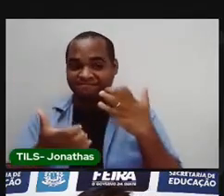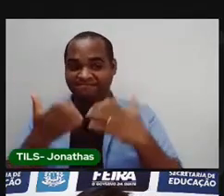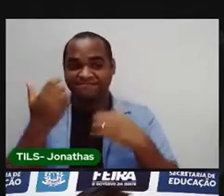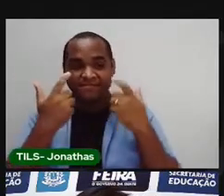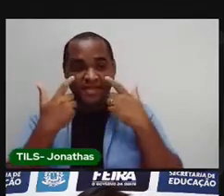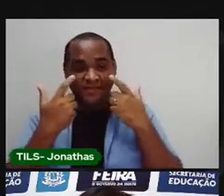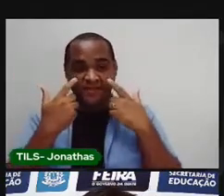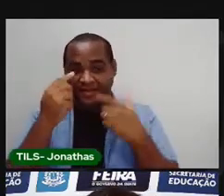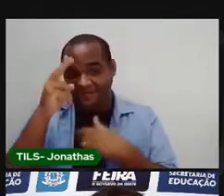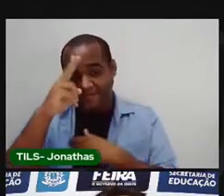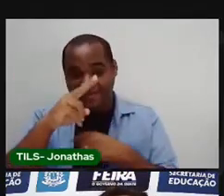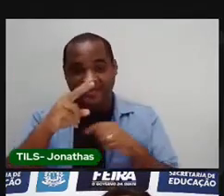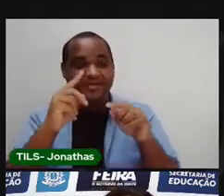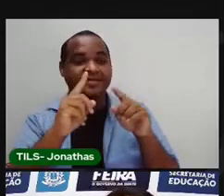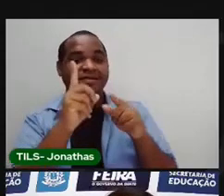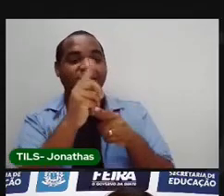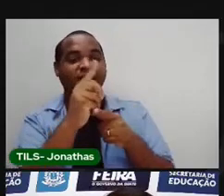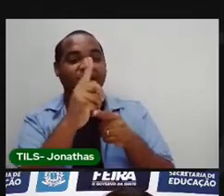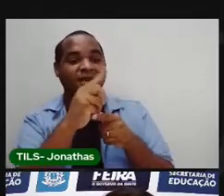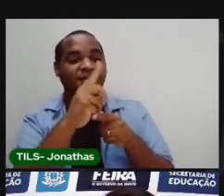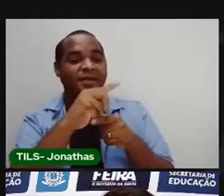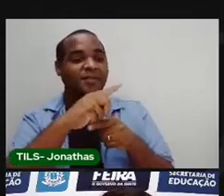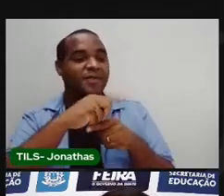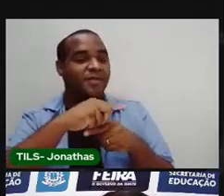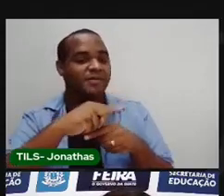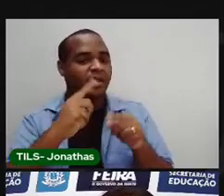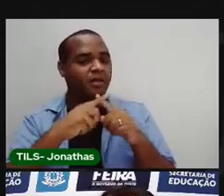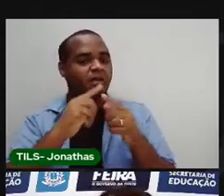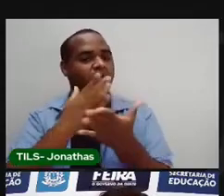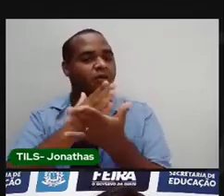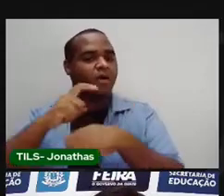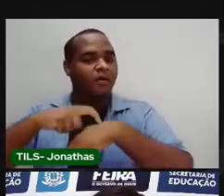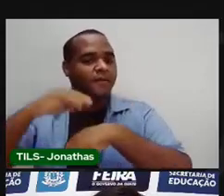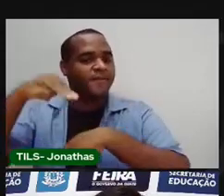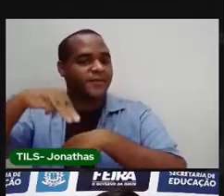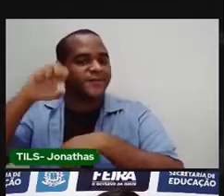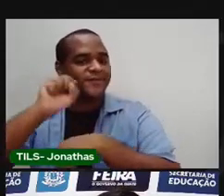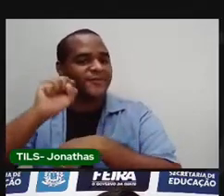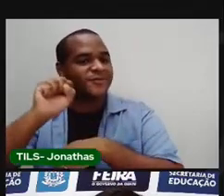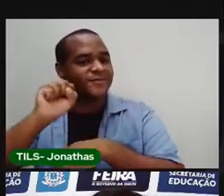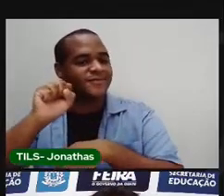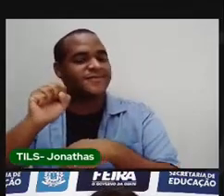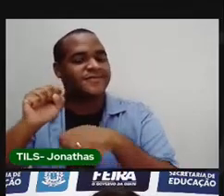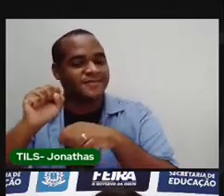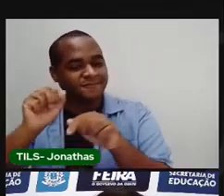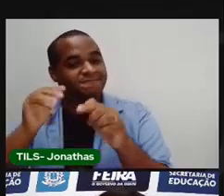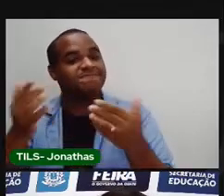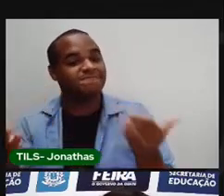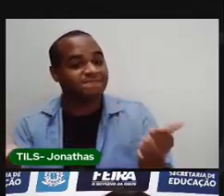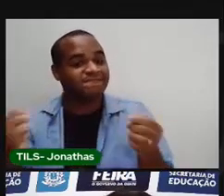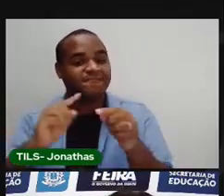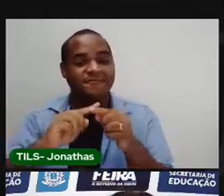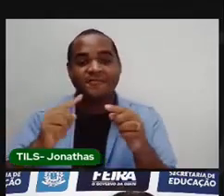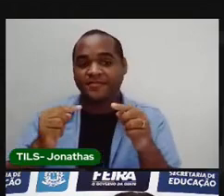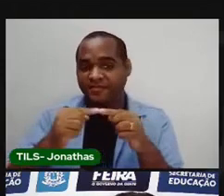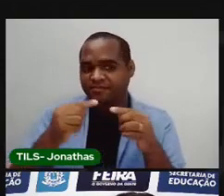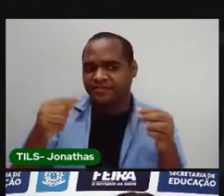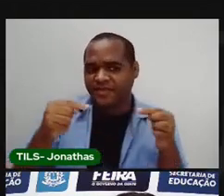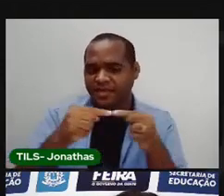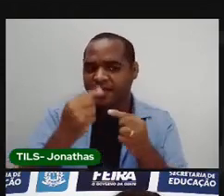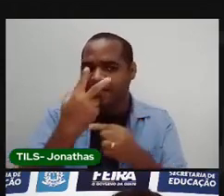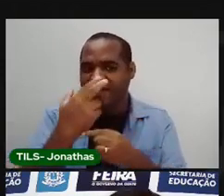estudamos o tempo, que nós dividimos o tempo por horas, minutos e segundos. E esse